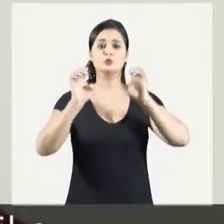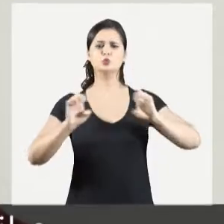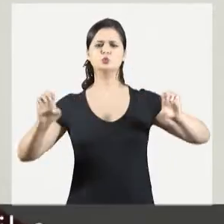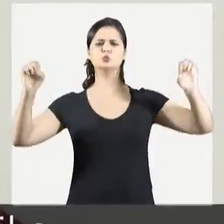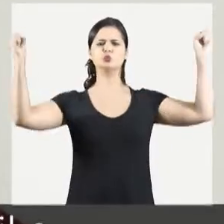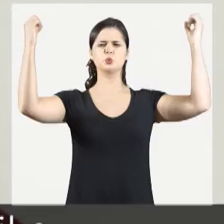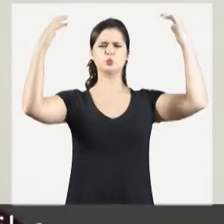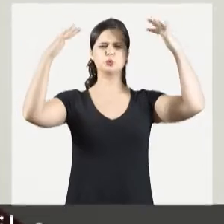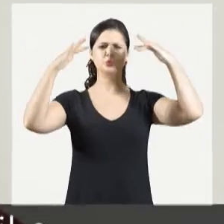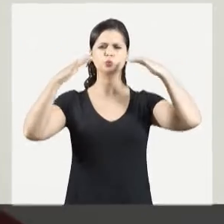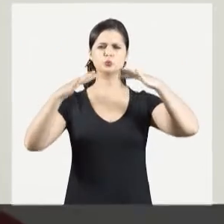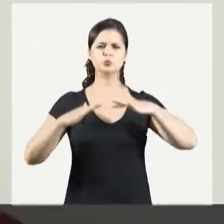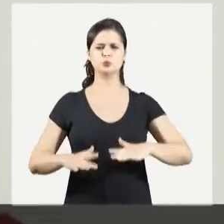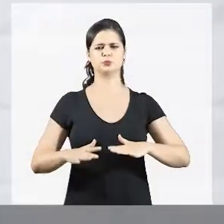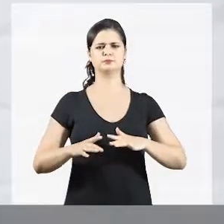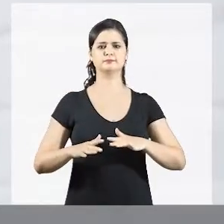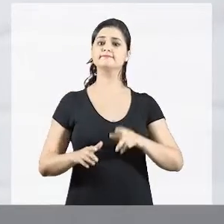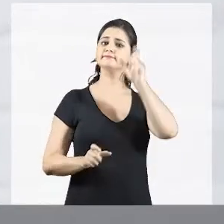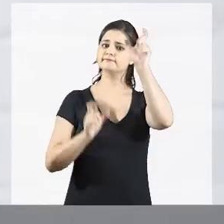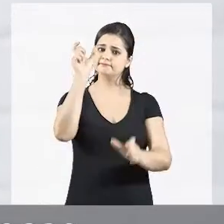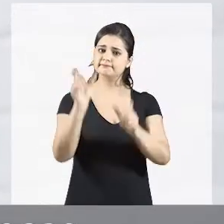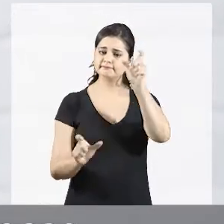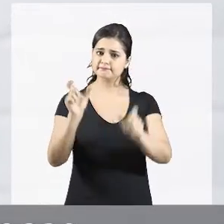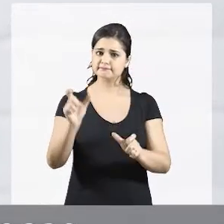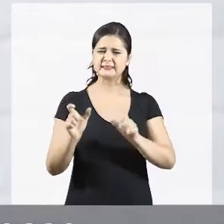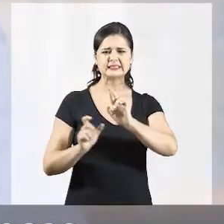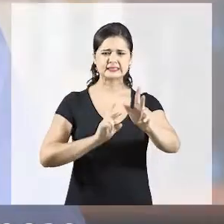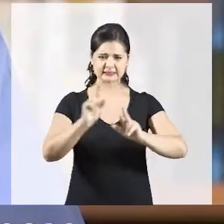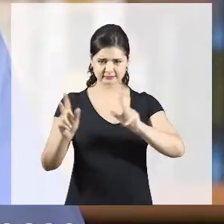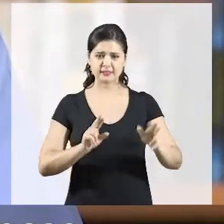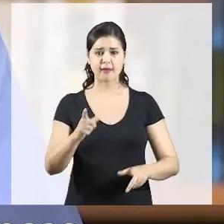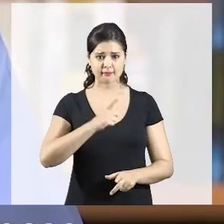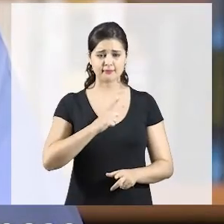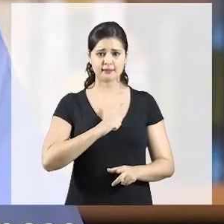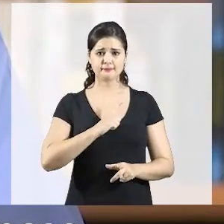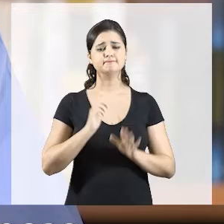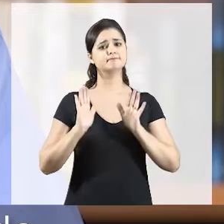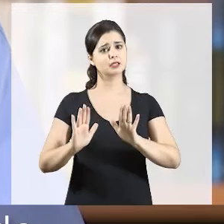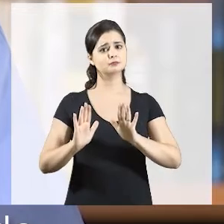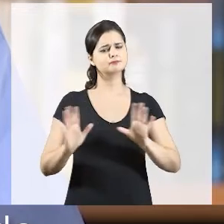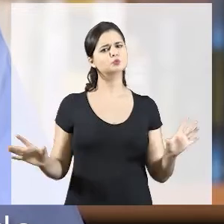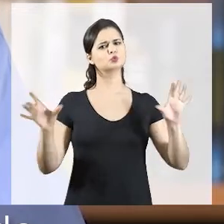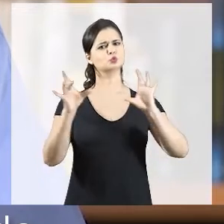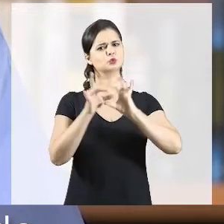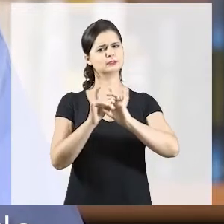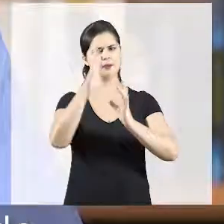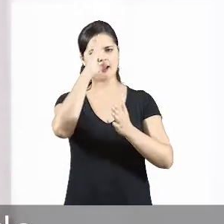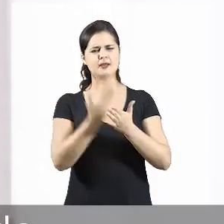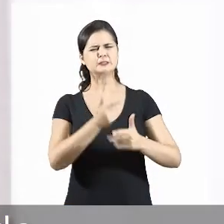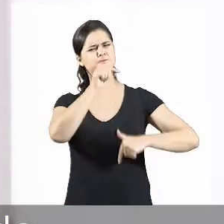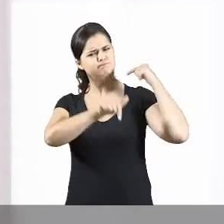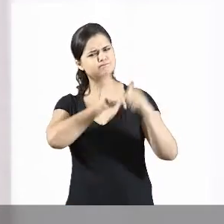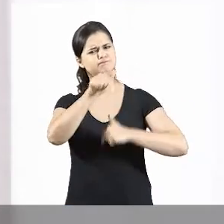Viemos de todos os estados do Brasil e de todos os cantos do mundo. E por maiores que sejam nossas diferenças, somos unidos pela